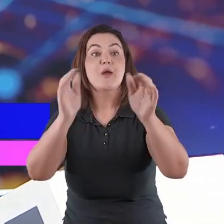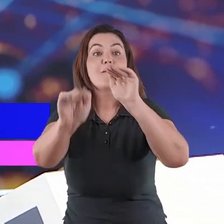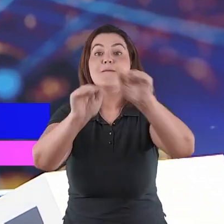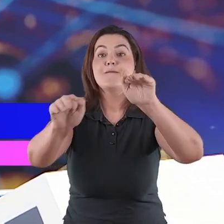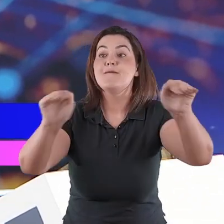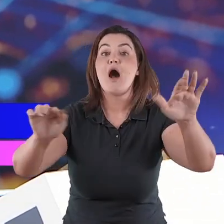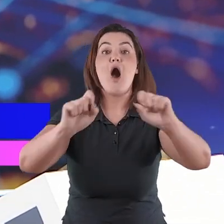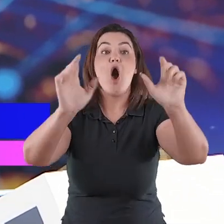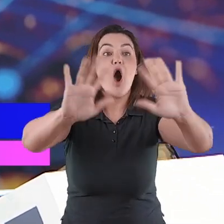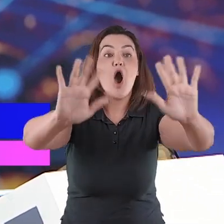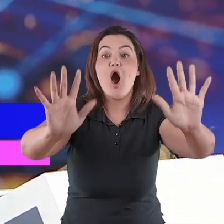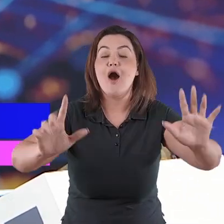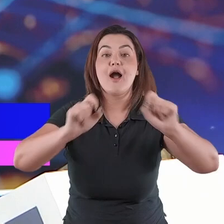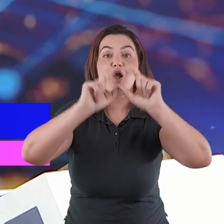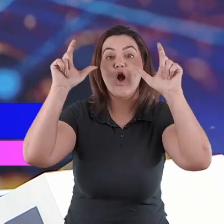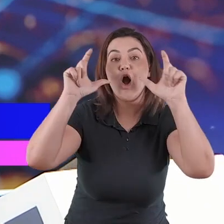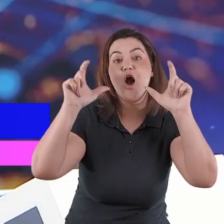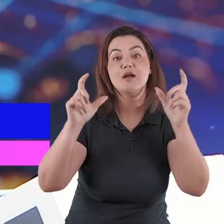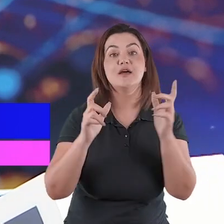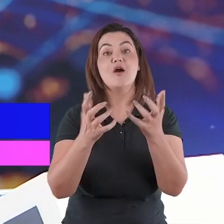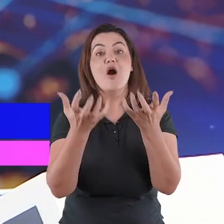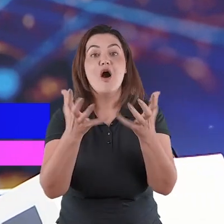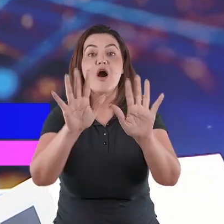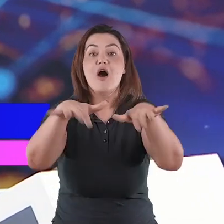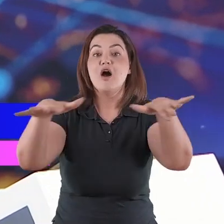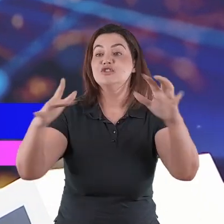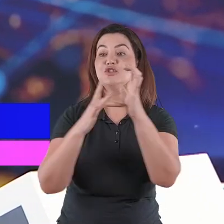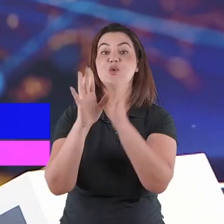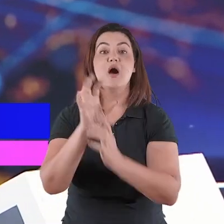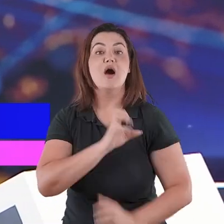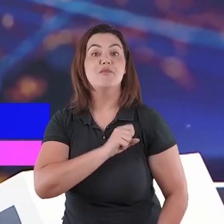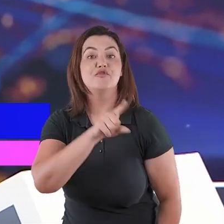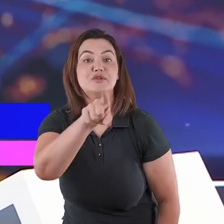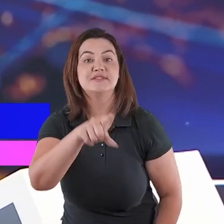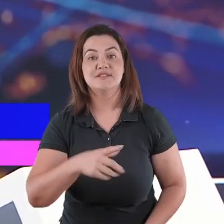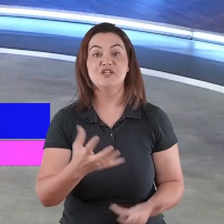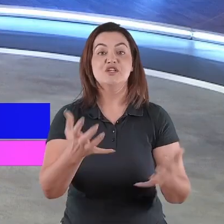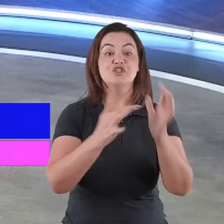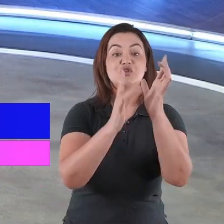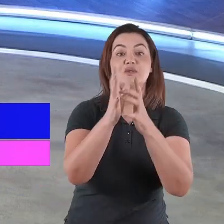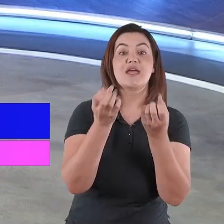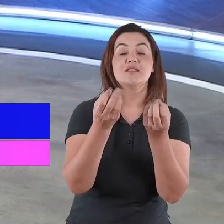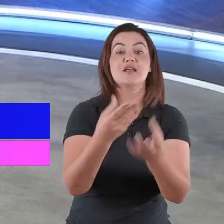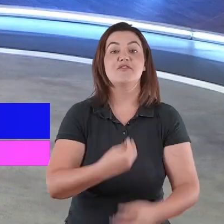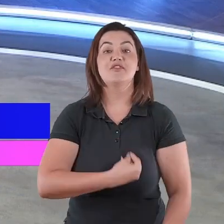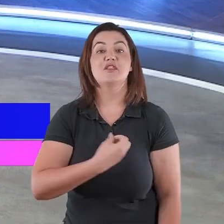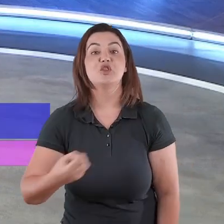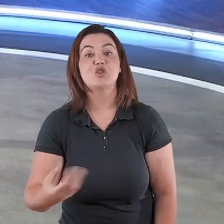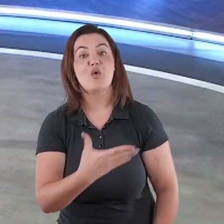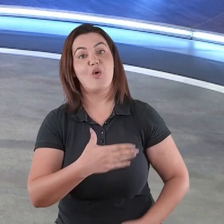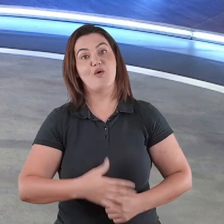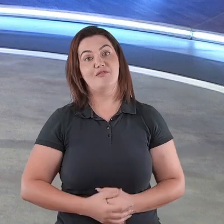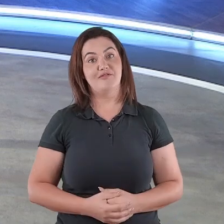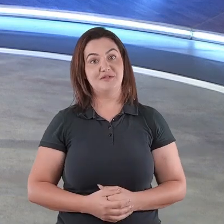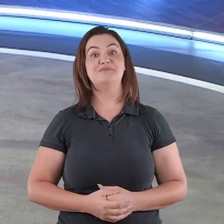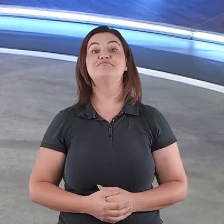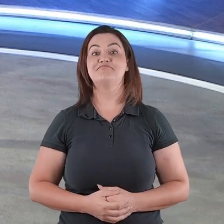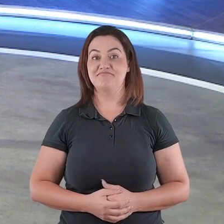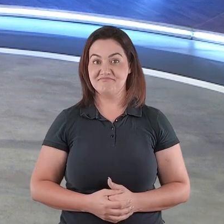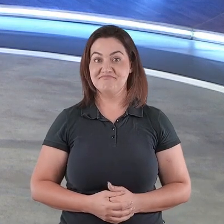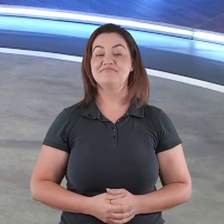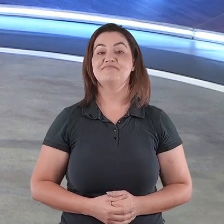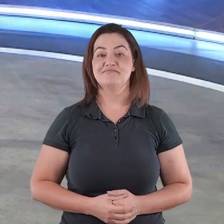um passo de fé para essa nova vida que temos em Cristo Jesus, olhando para esse cenário profético,